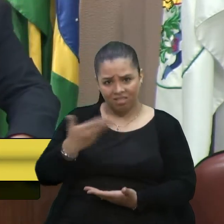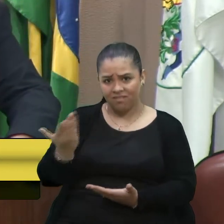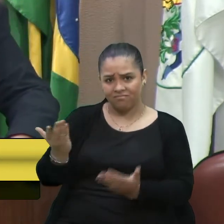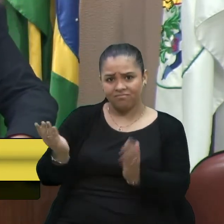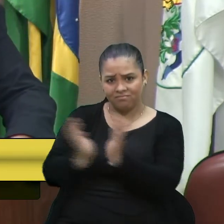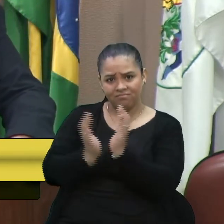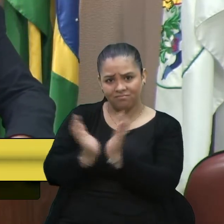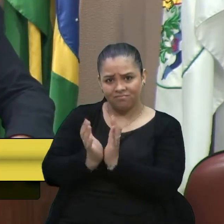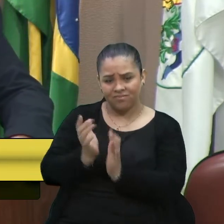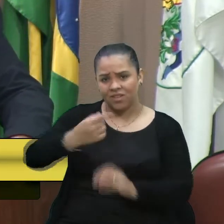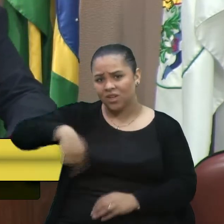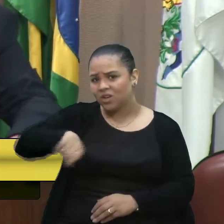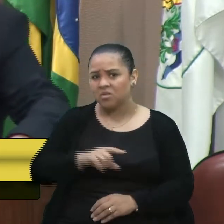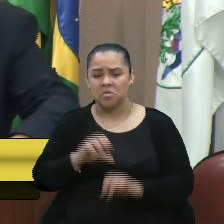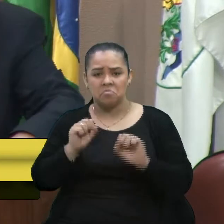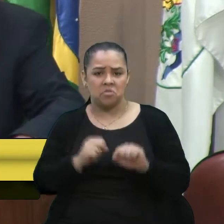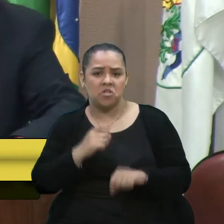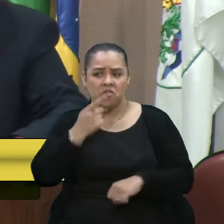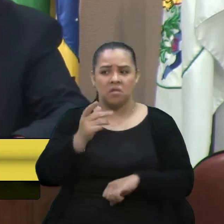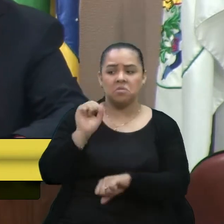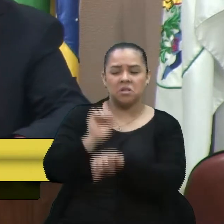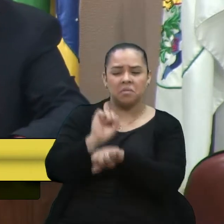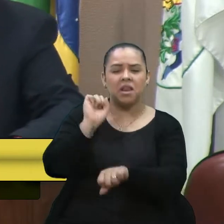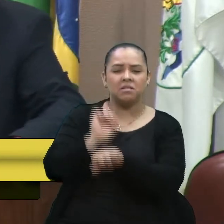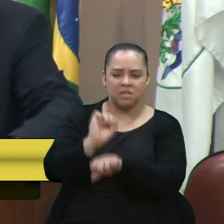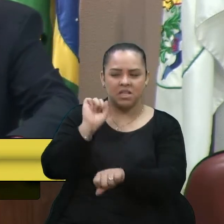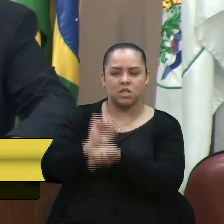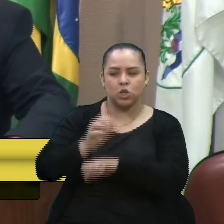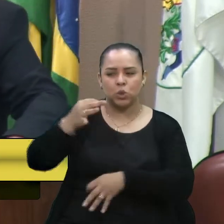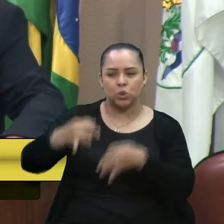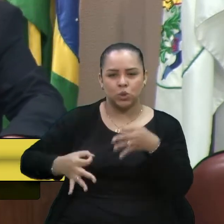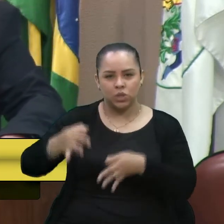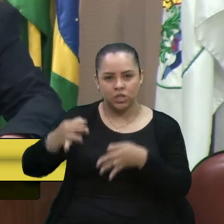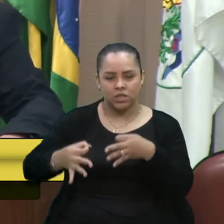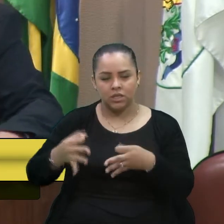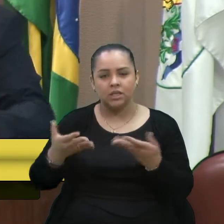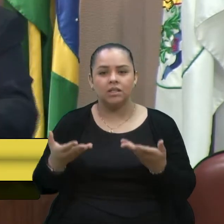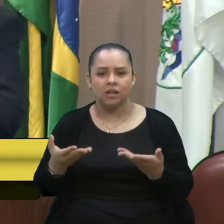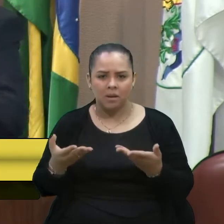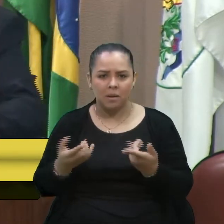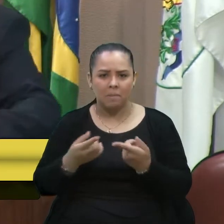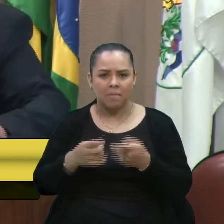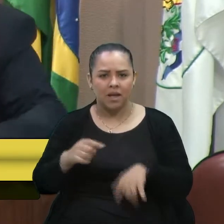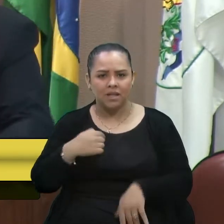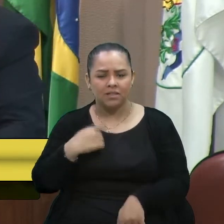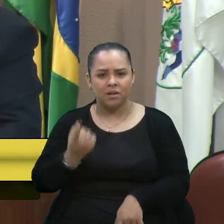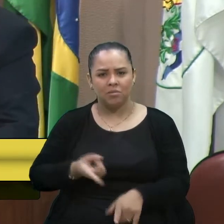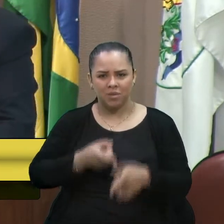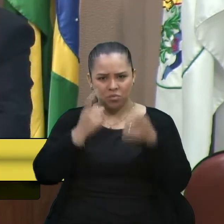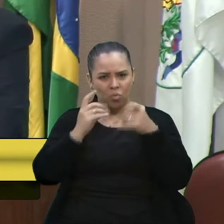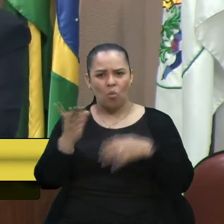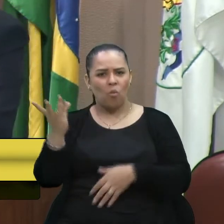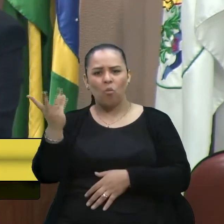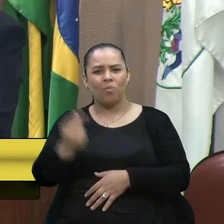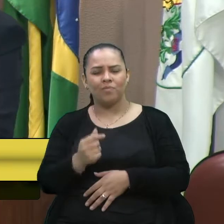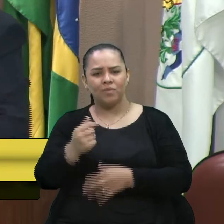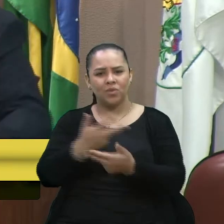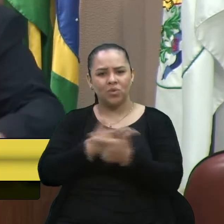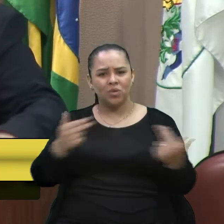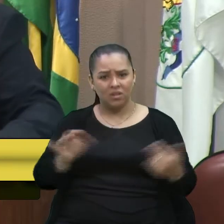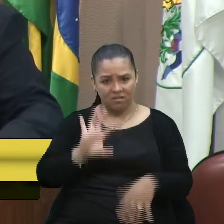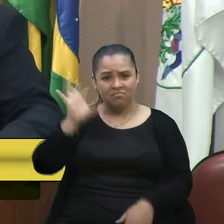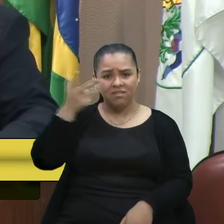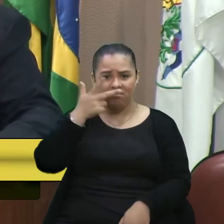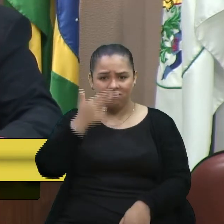Então, assim, a gente pode dizer assim, vamos esperar a justiça. Eu vejo que... Eu vejo que quanta coisa acontece bem a si mesmo, né?